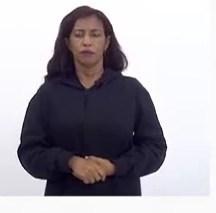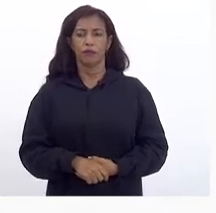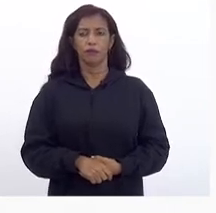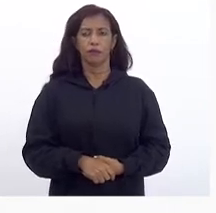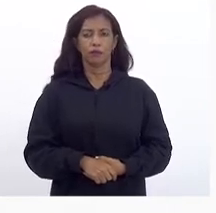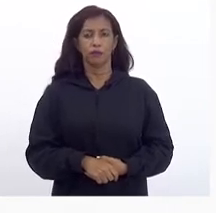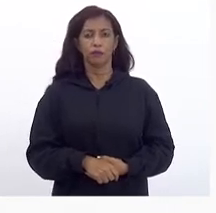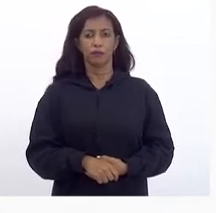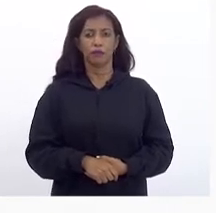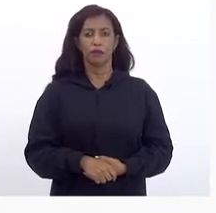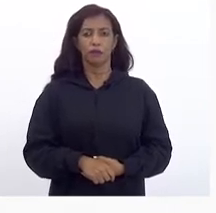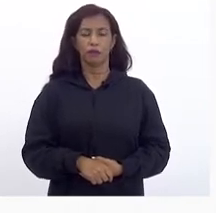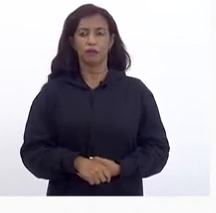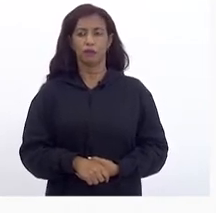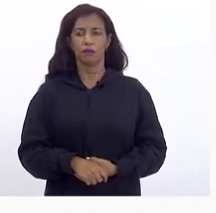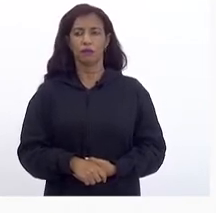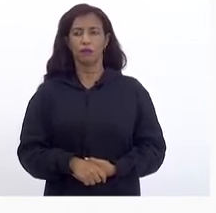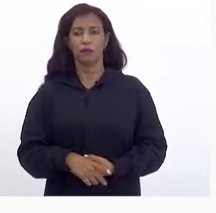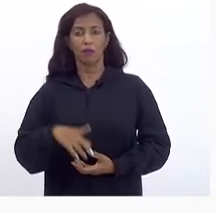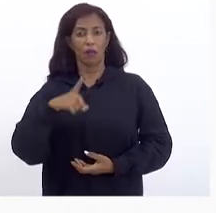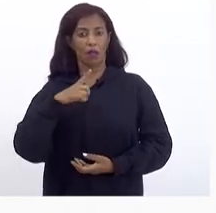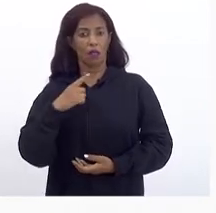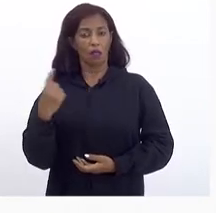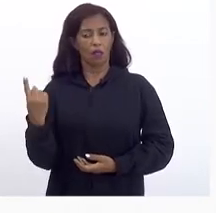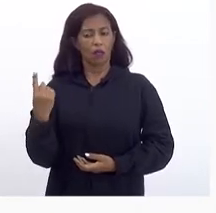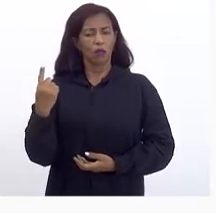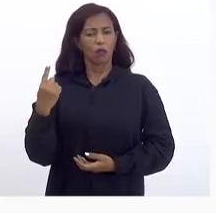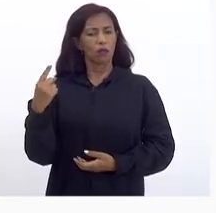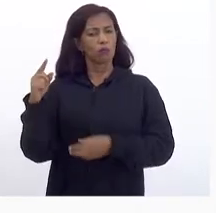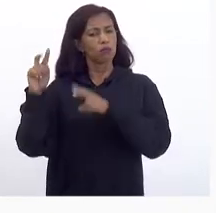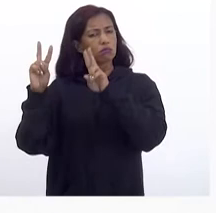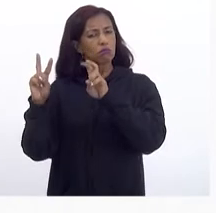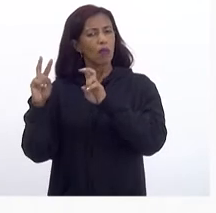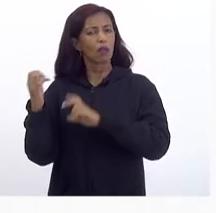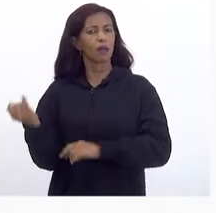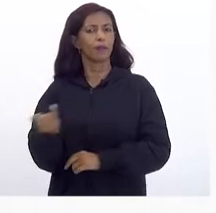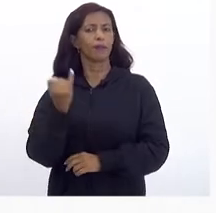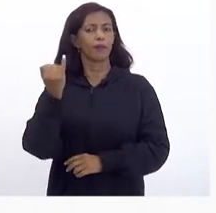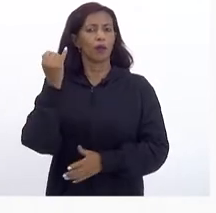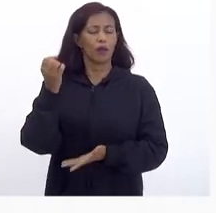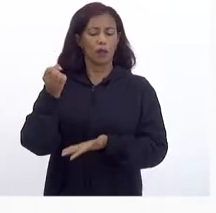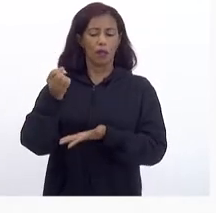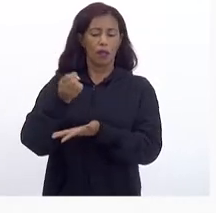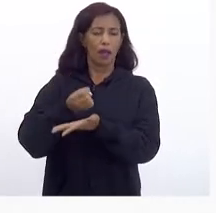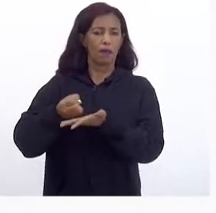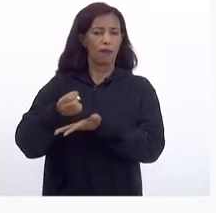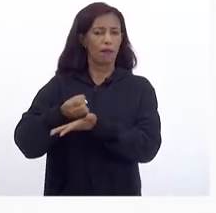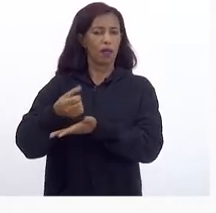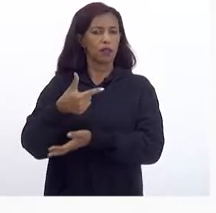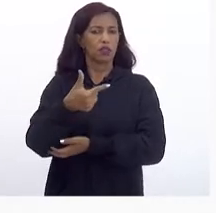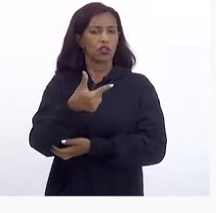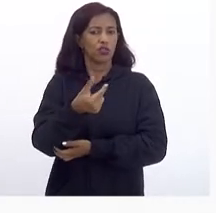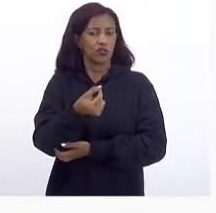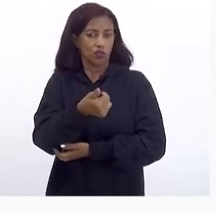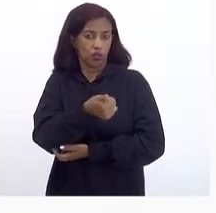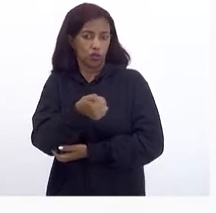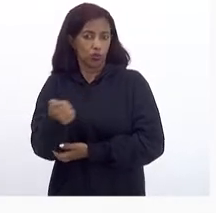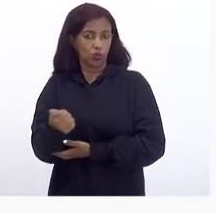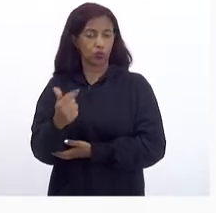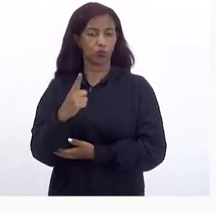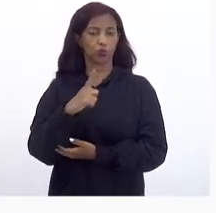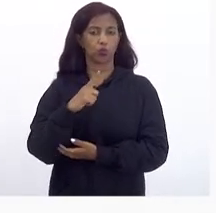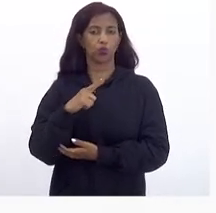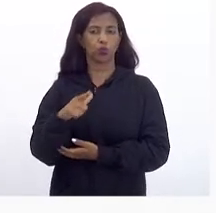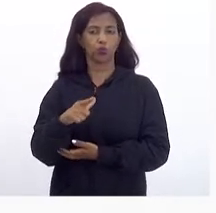Tem aqui Um detalhe Importante Que A base De 2021 Ela tem